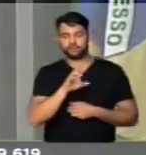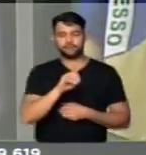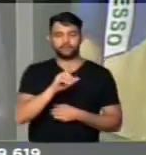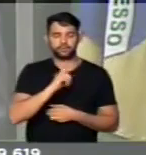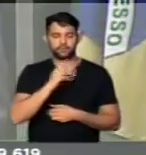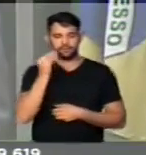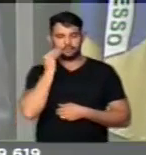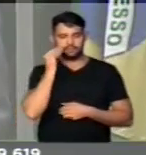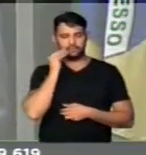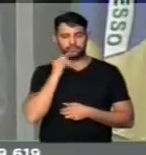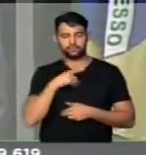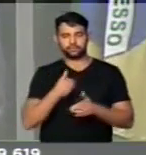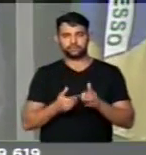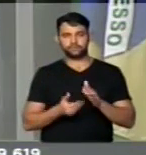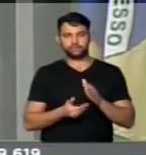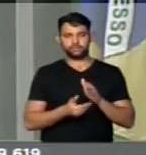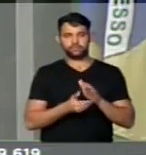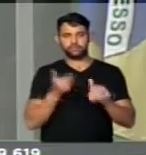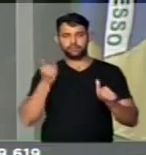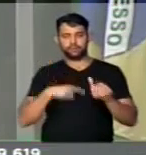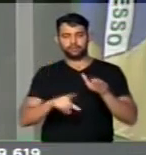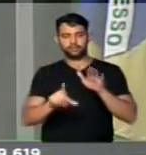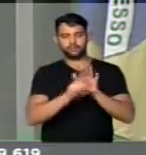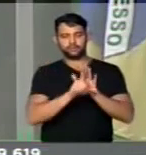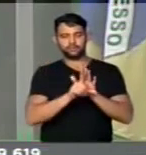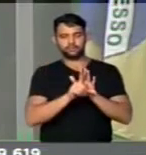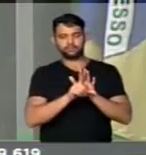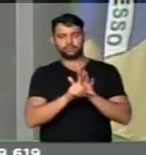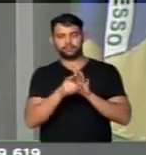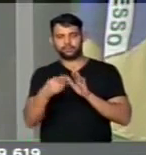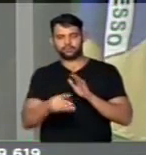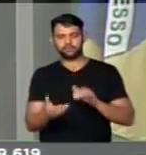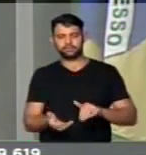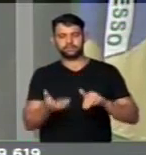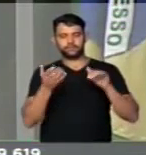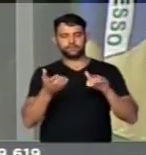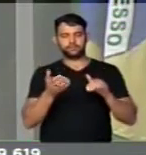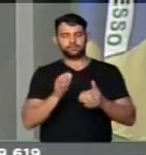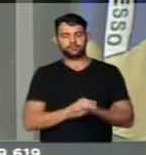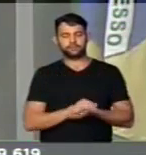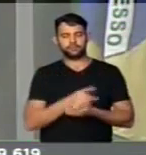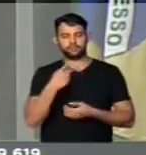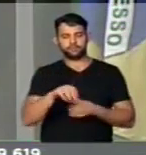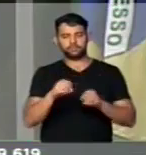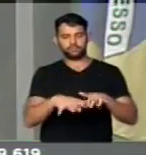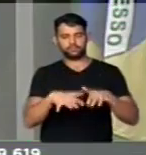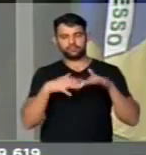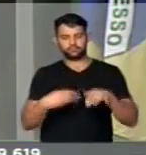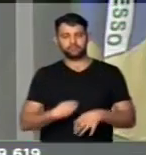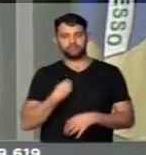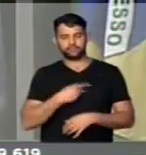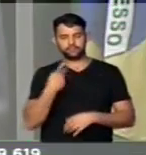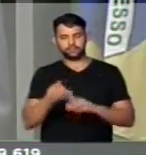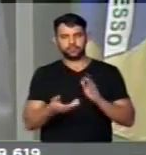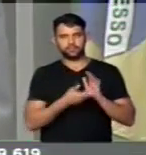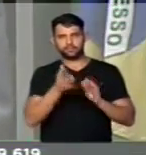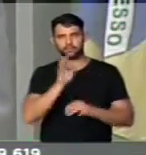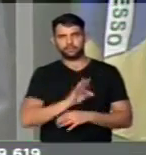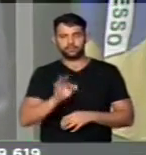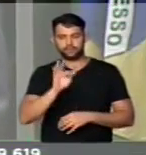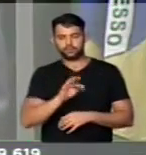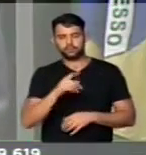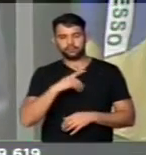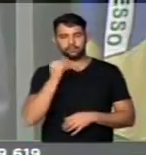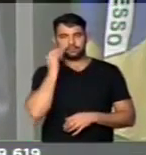tentou usurpar a legitimidade deste Congresso, deste Parlamento, dessa Câmara Federal,